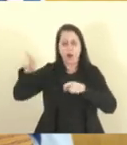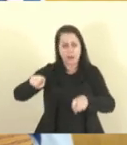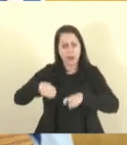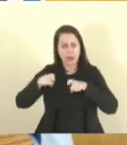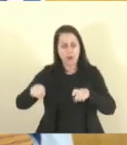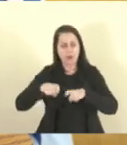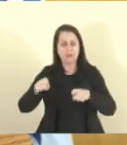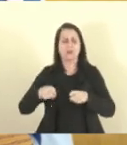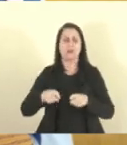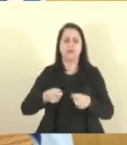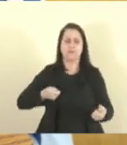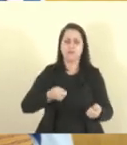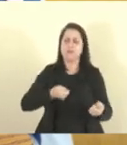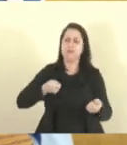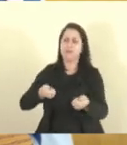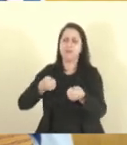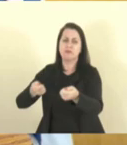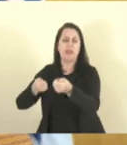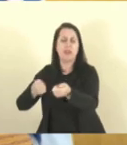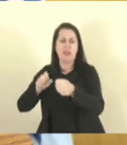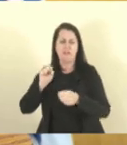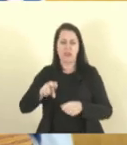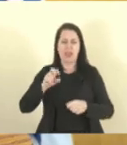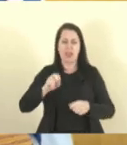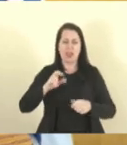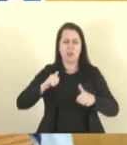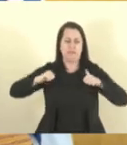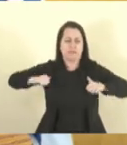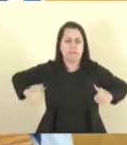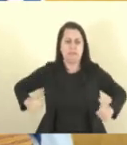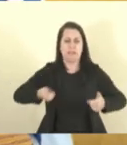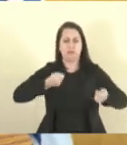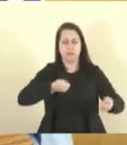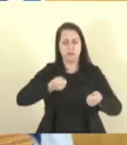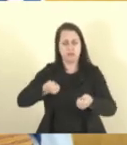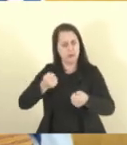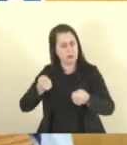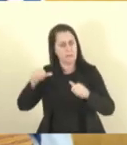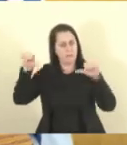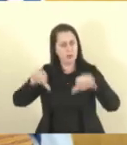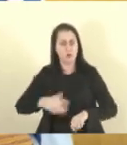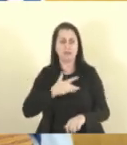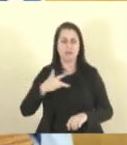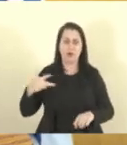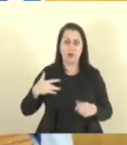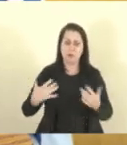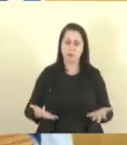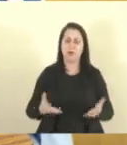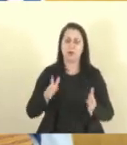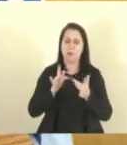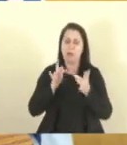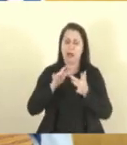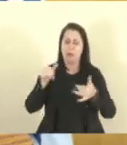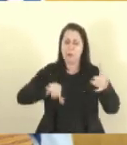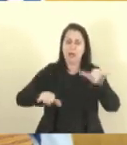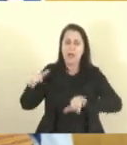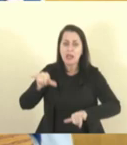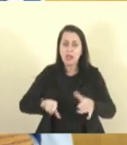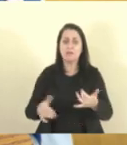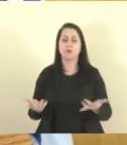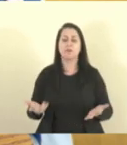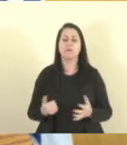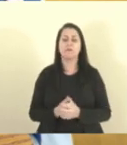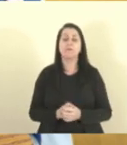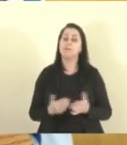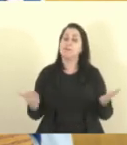bomba de veneno em pirambeira ferrar mais com a vida dele aumentar as chances dele ter contágio com químicos e agora